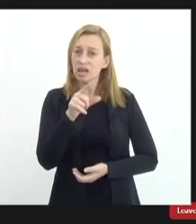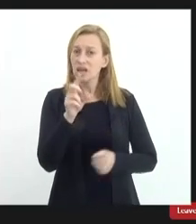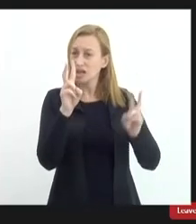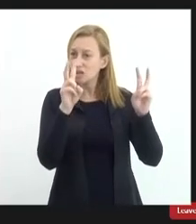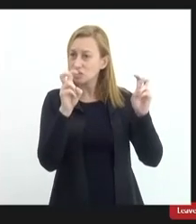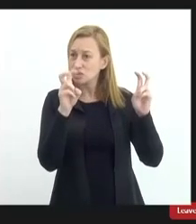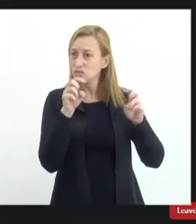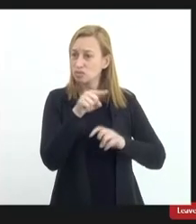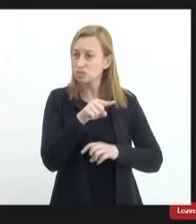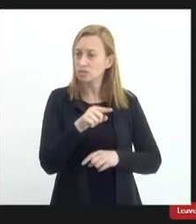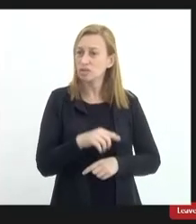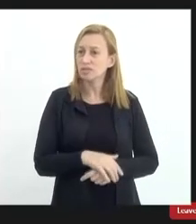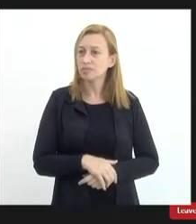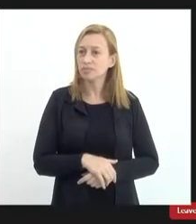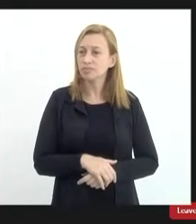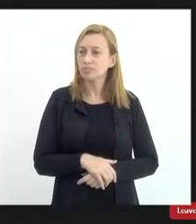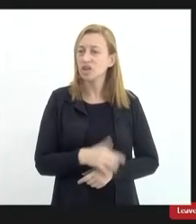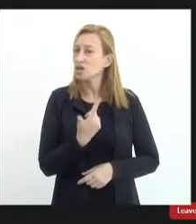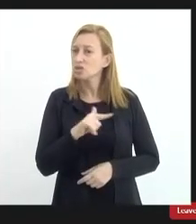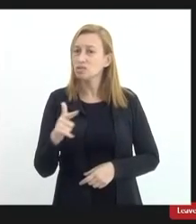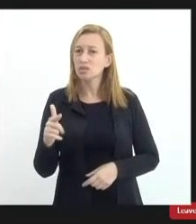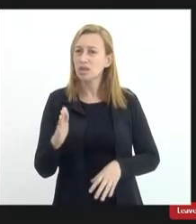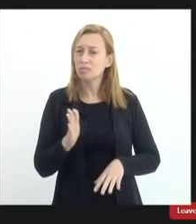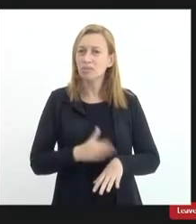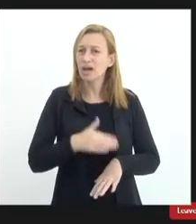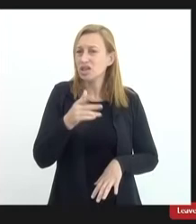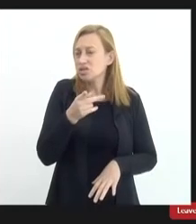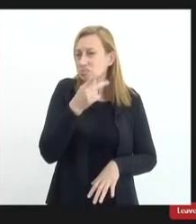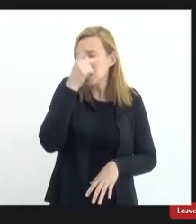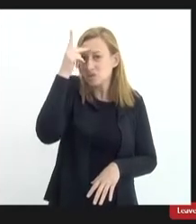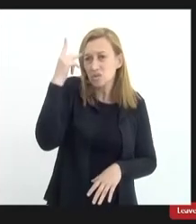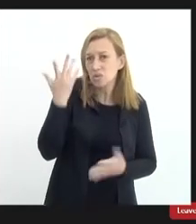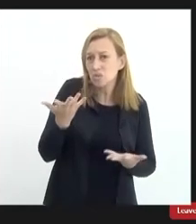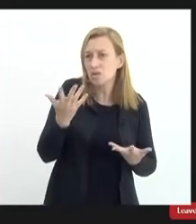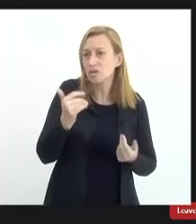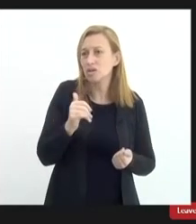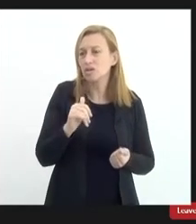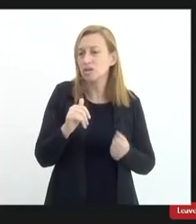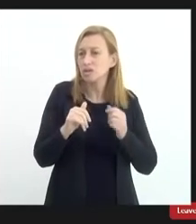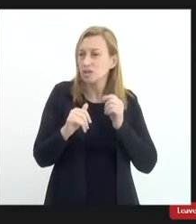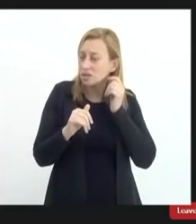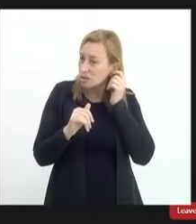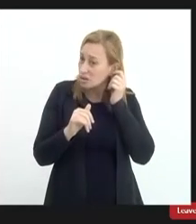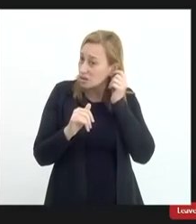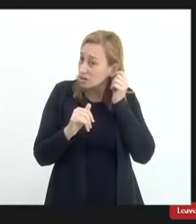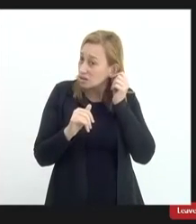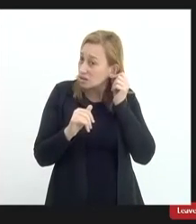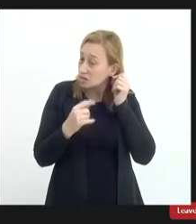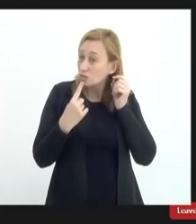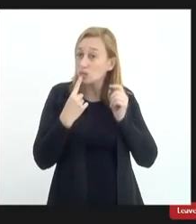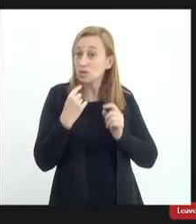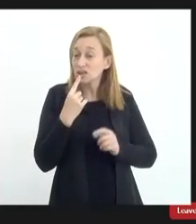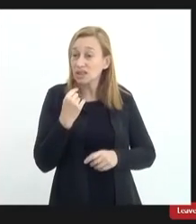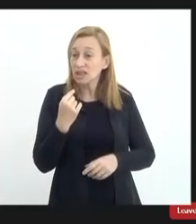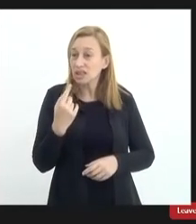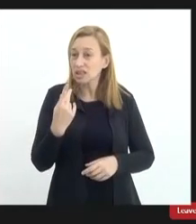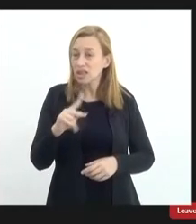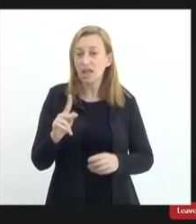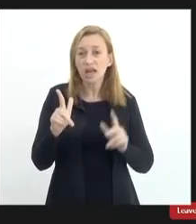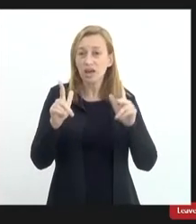que não tem mais ninguém de repente o sangue dele é compatível com alguém